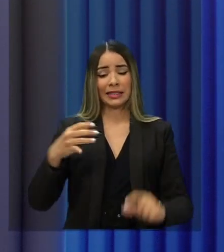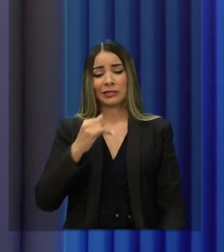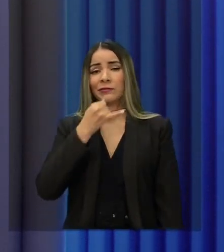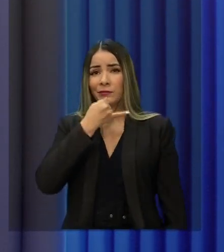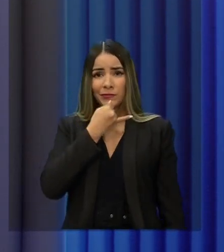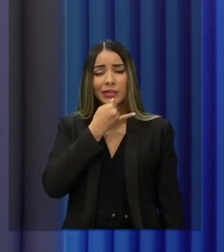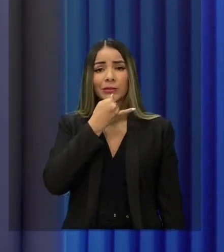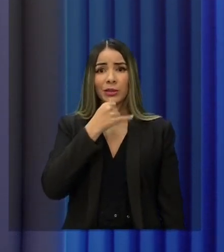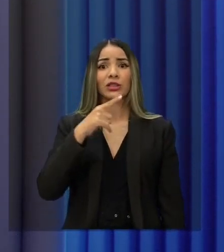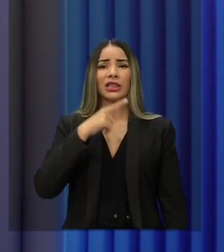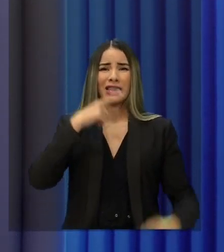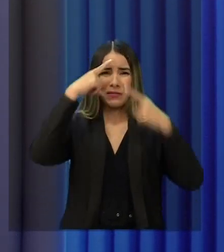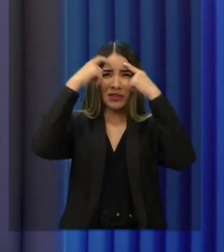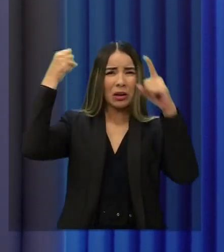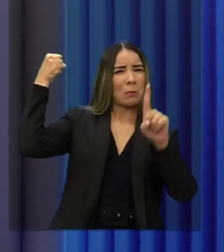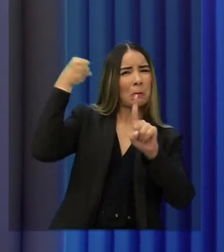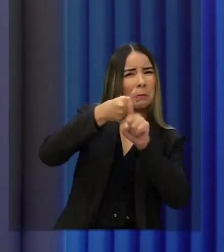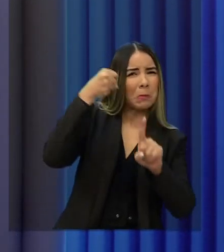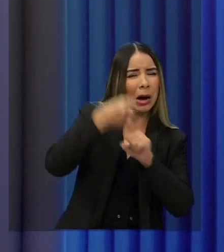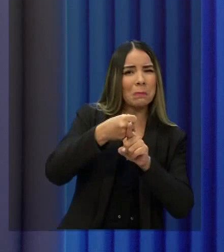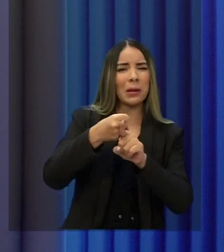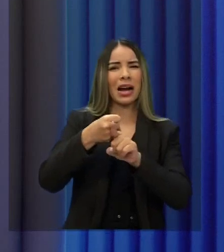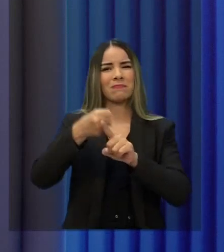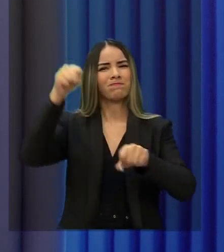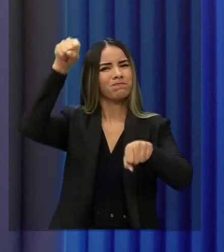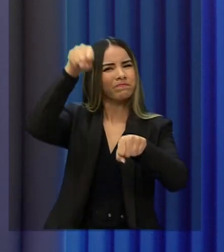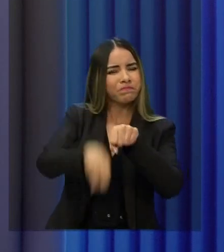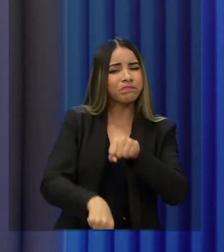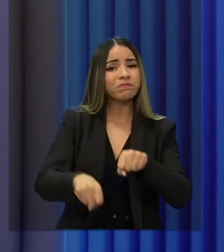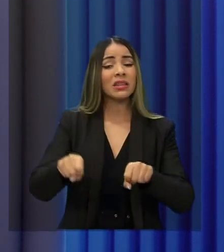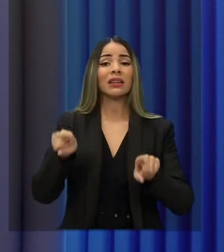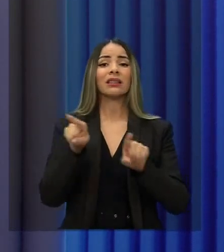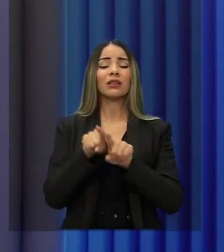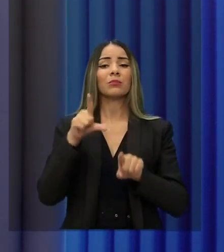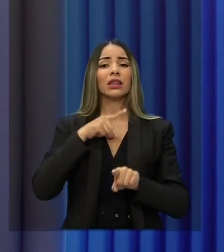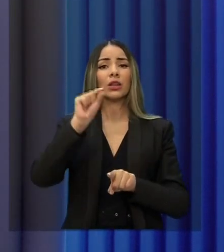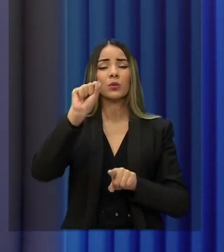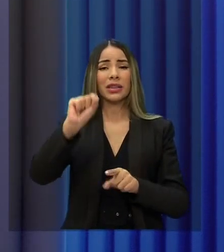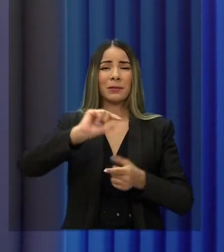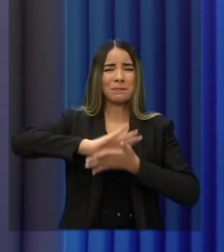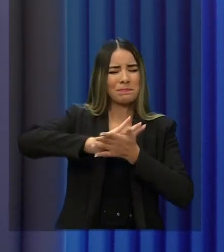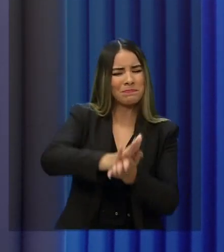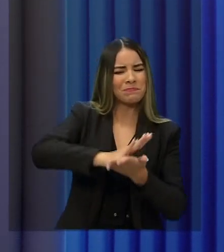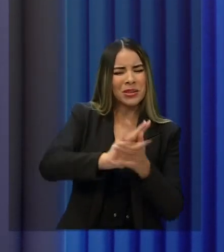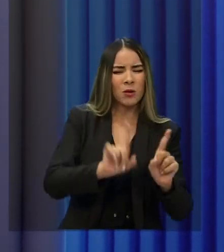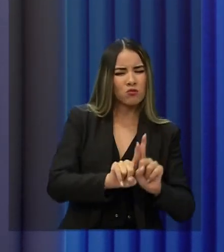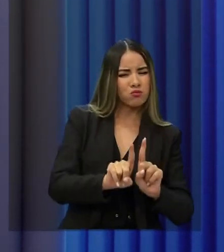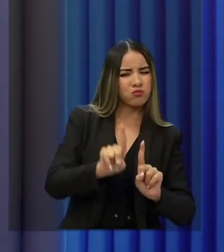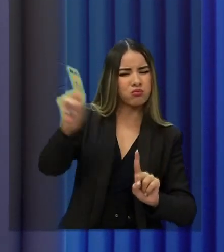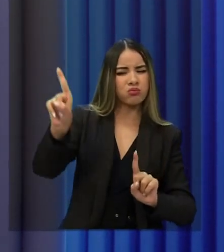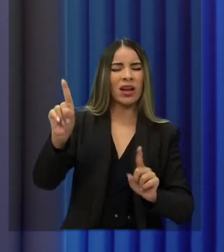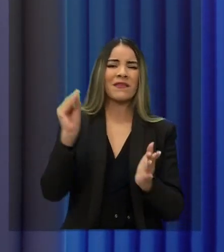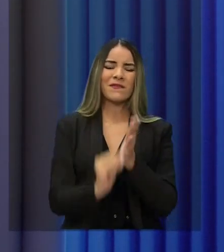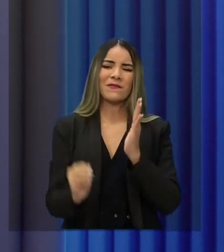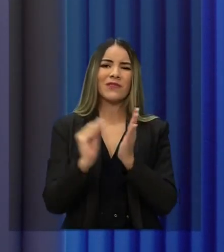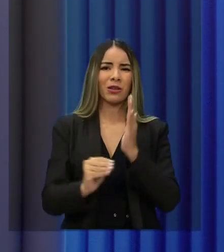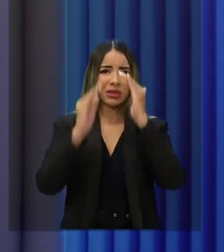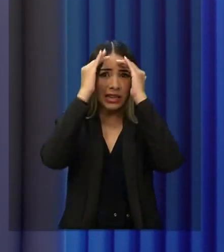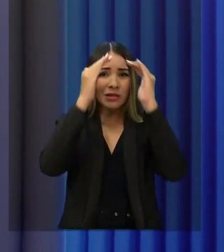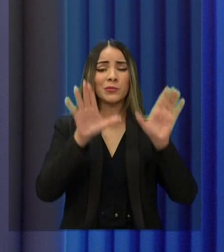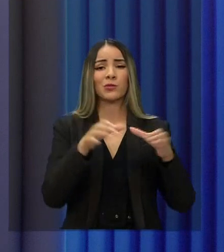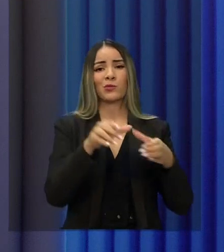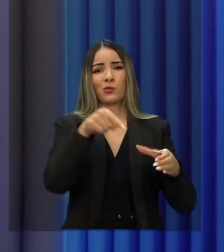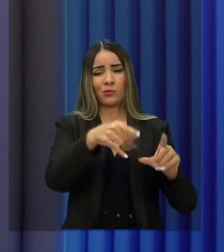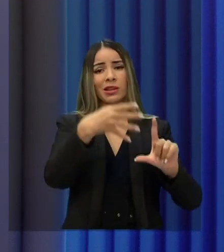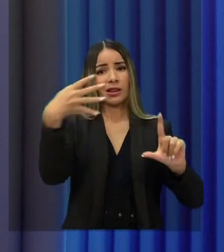além da violência física, além dos assassinatos, a gente tem um grande índice de preconceito e de desrespeito às pessoas que fazem parte desse grupo.